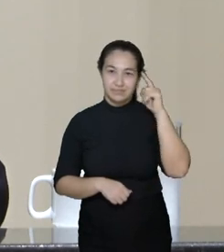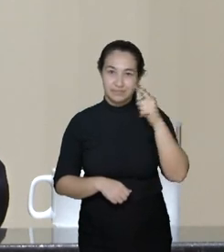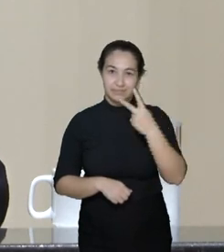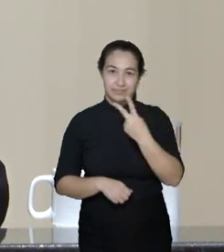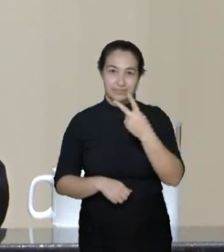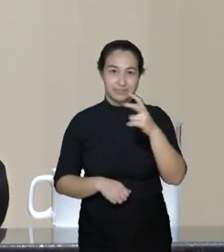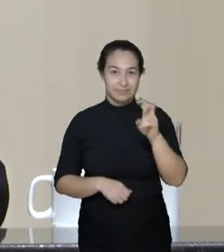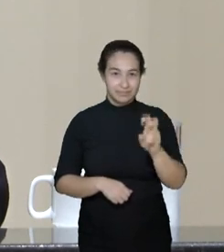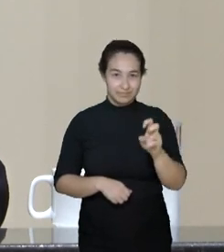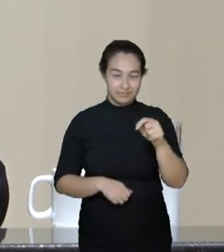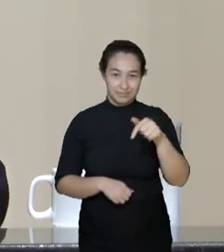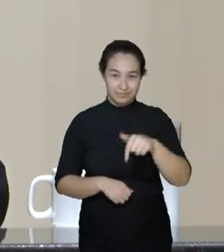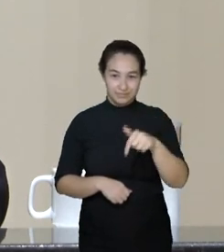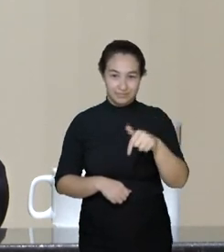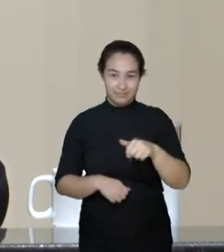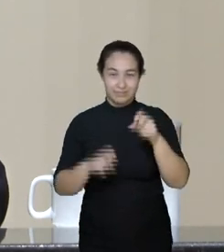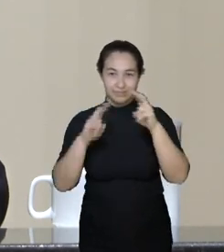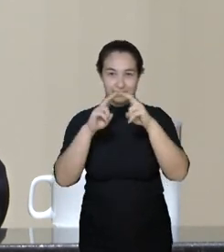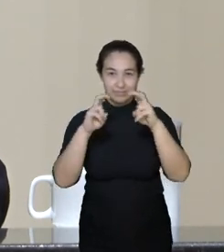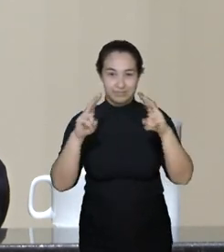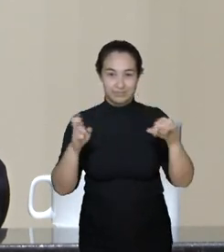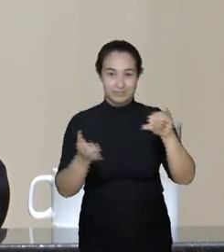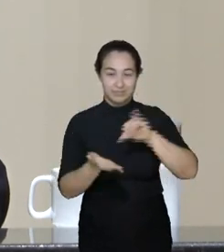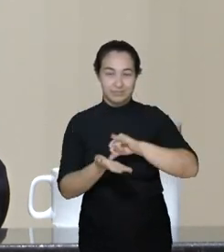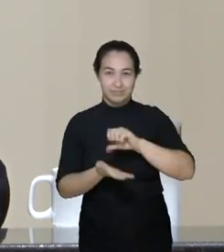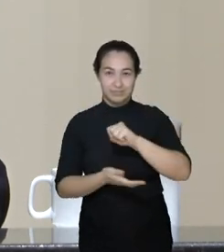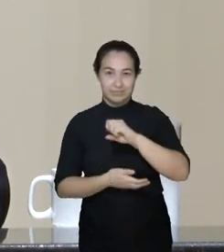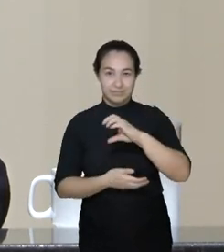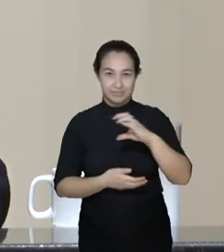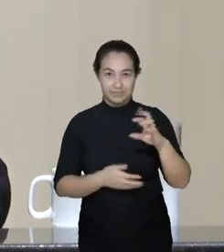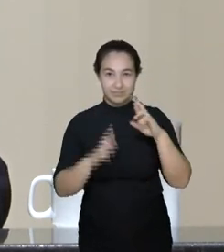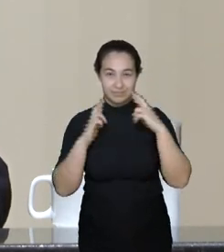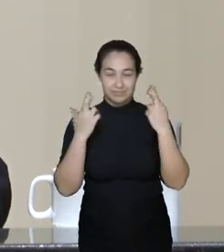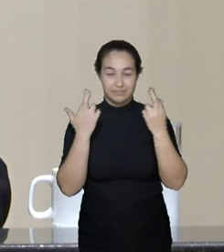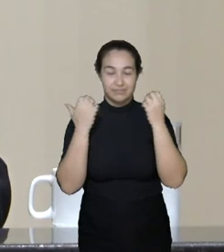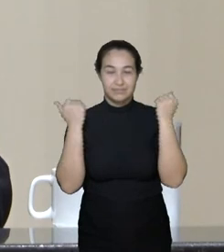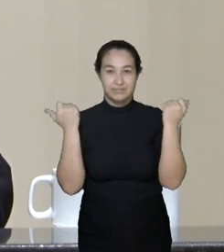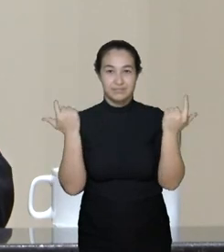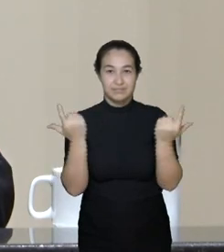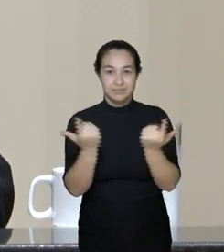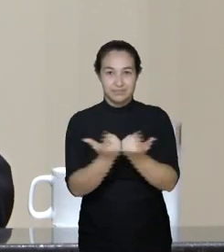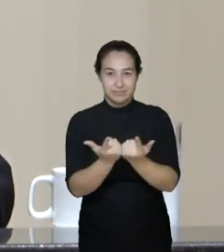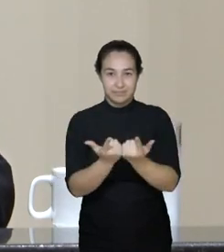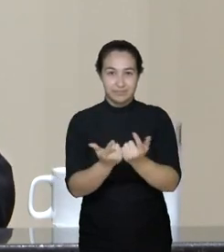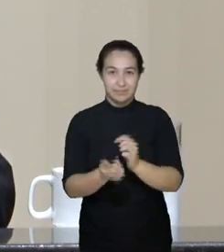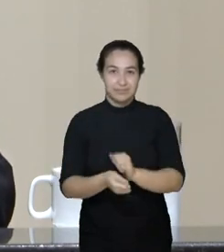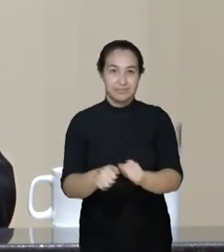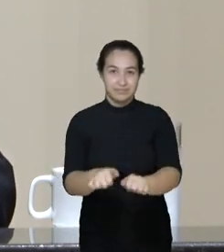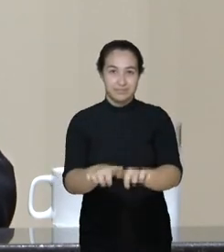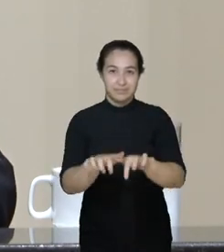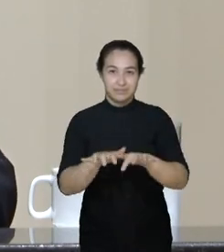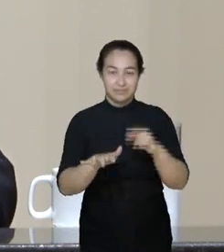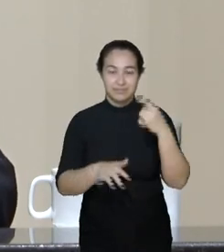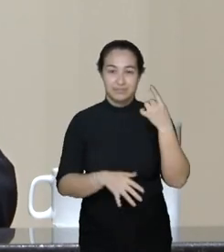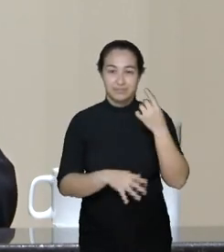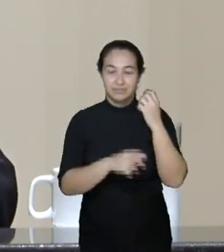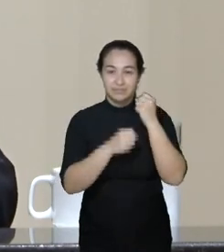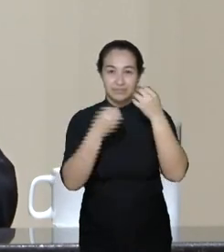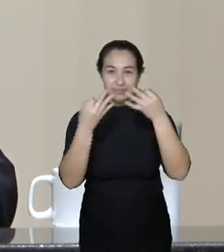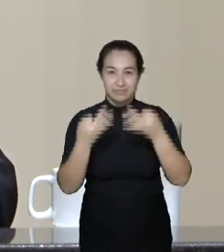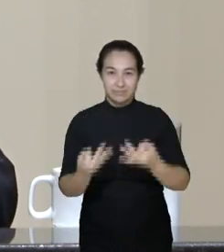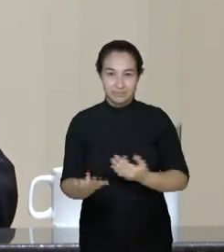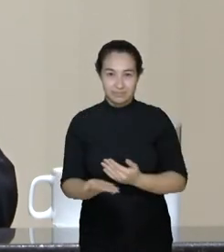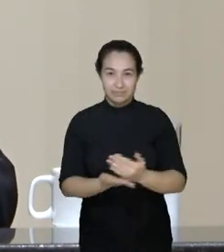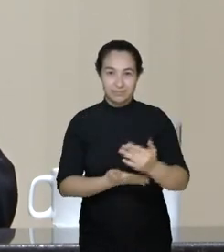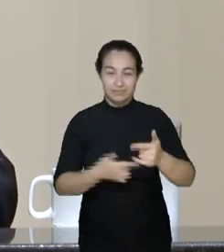nessa cidade de Florianópolis, capital do Estado de Santa Catarina, reuniu-se a Assembleia Legislativa em sessão ordinária. Havendo coro regimental, o senhor presidente declarou aberto os